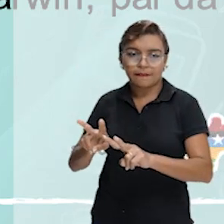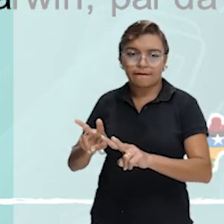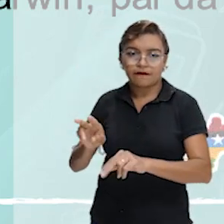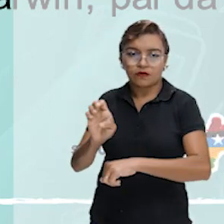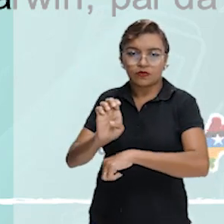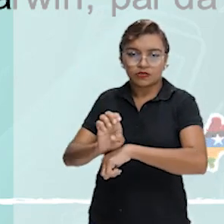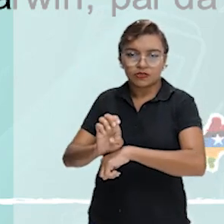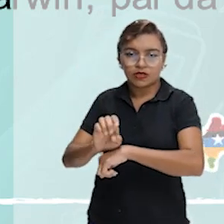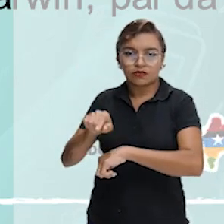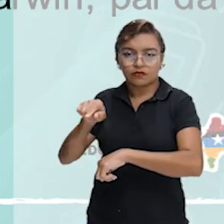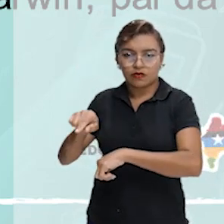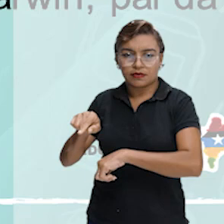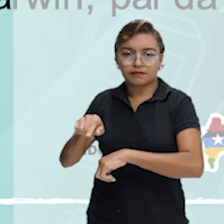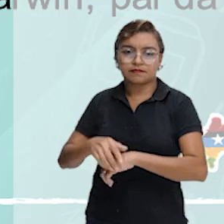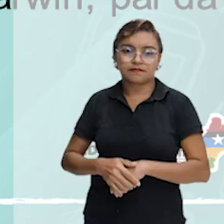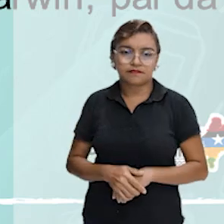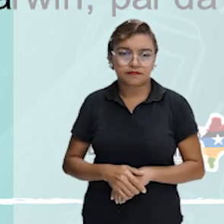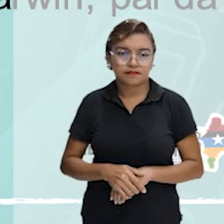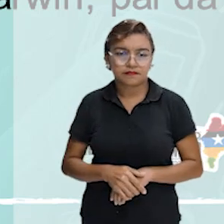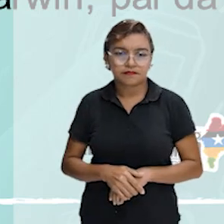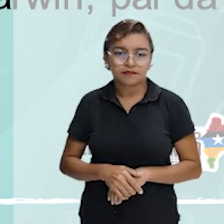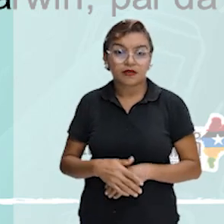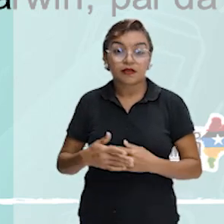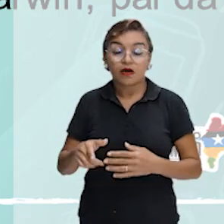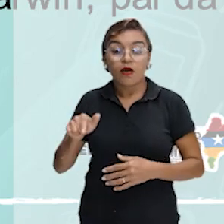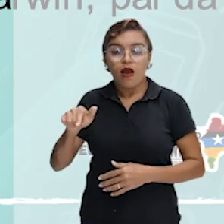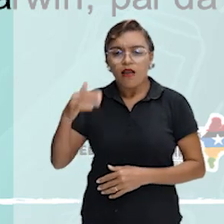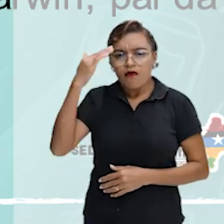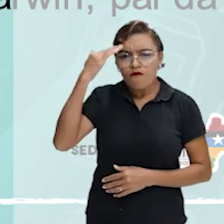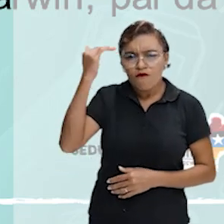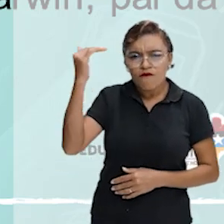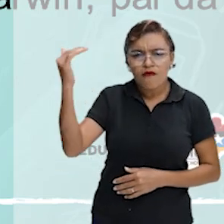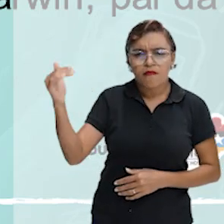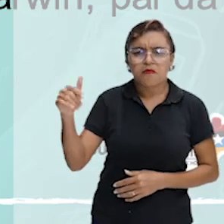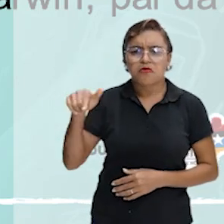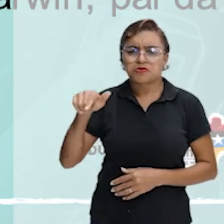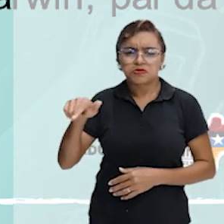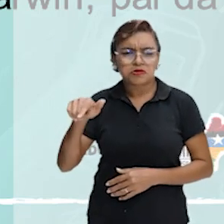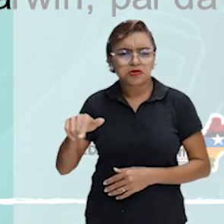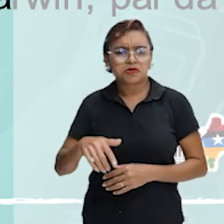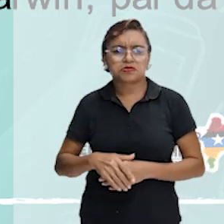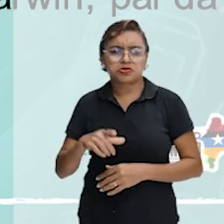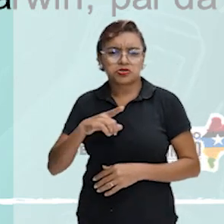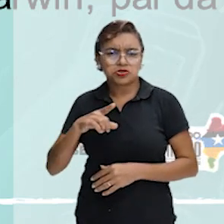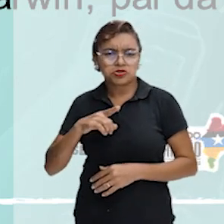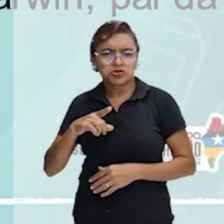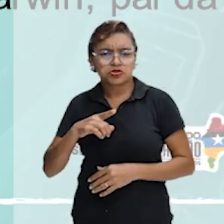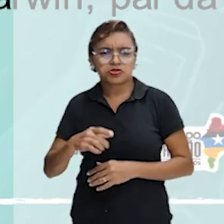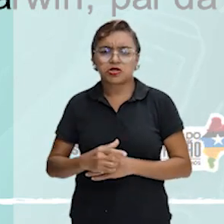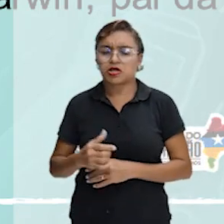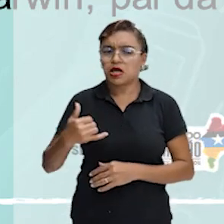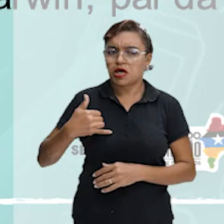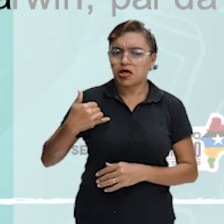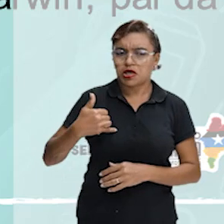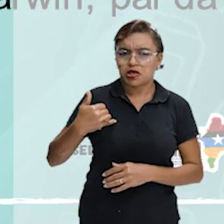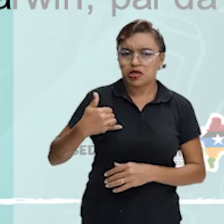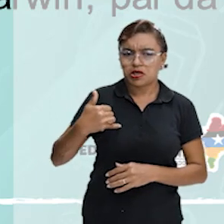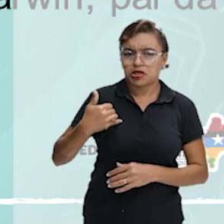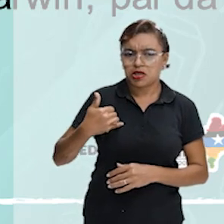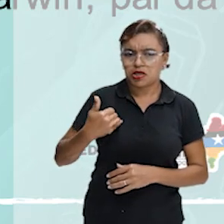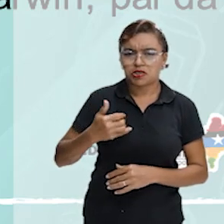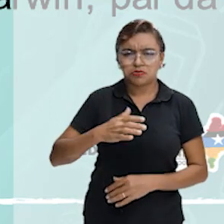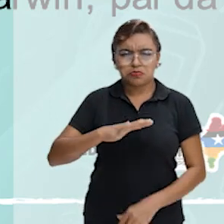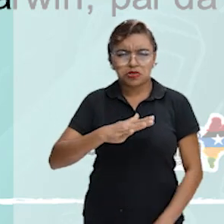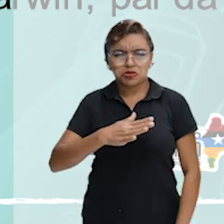de Queensland. O estrelato de Harriet não cunhava trunfos, apenas na sua nobre idade, que a tornava, na